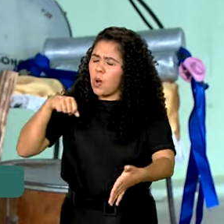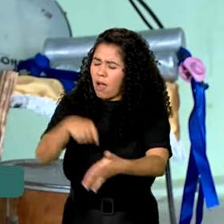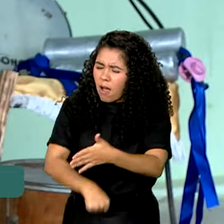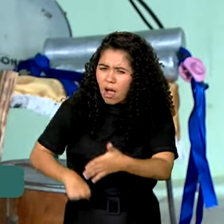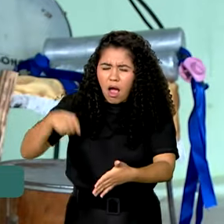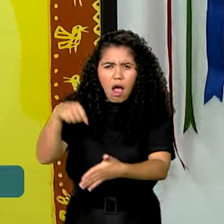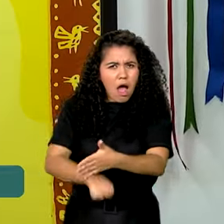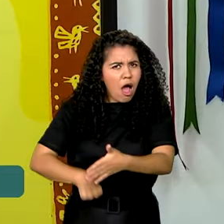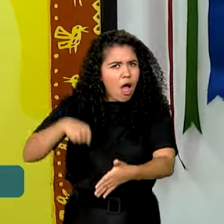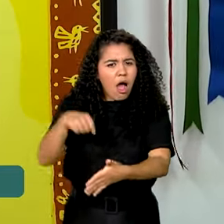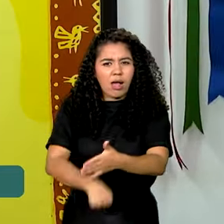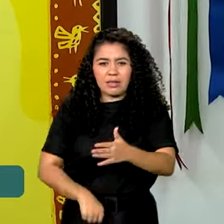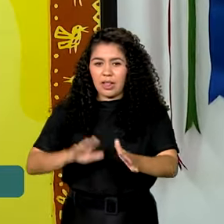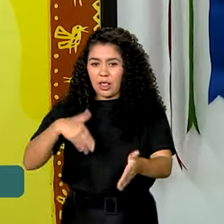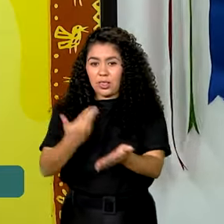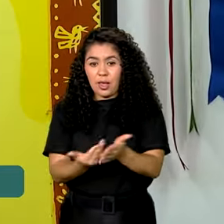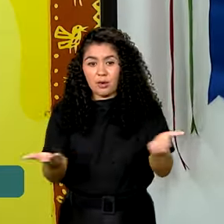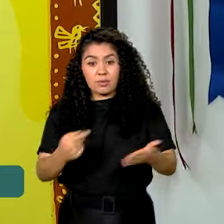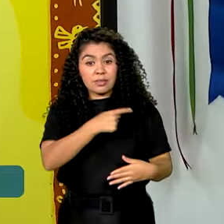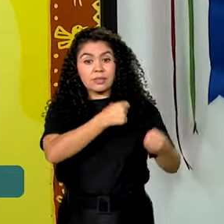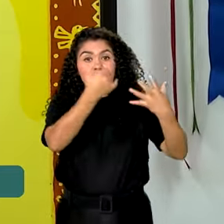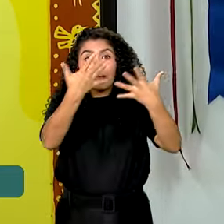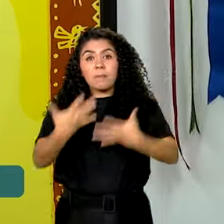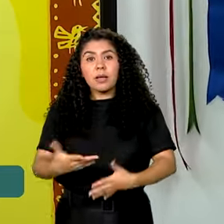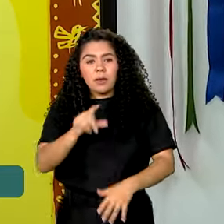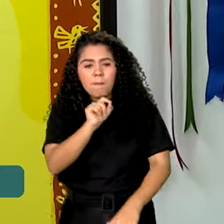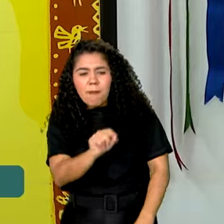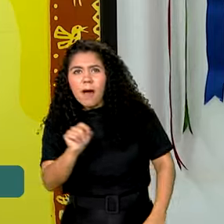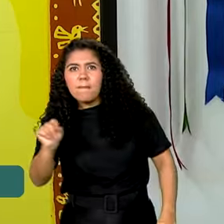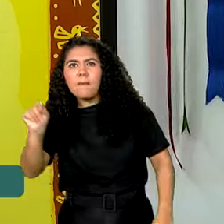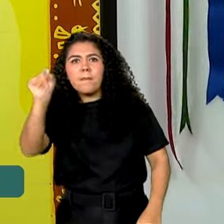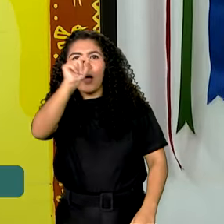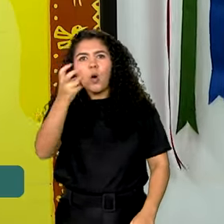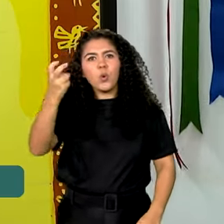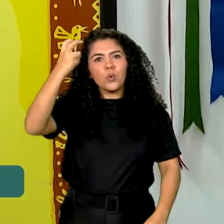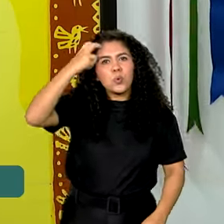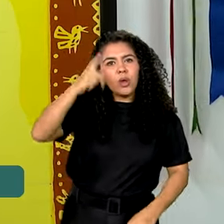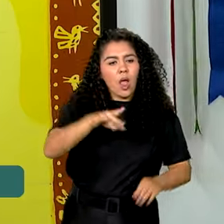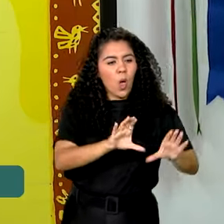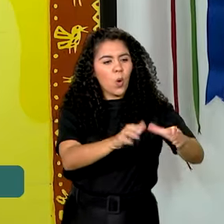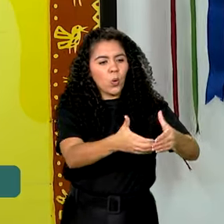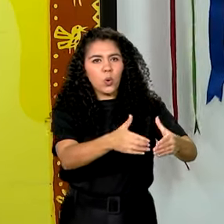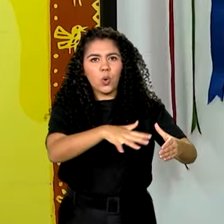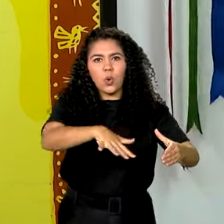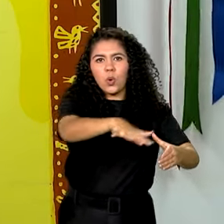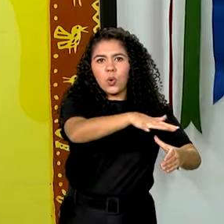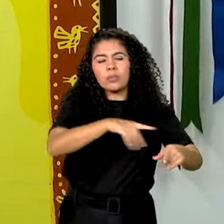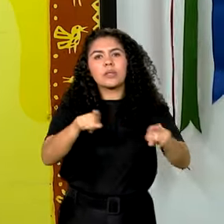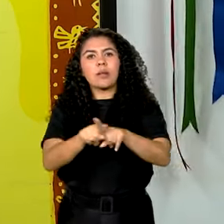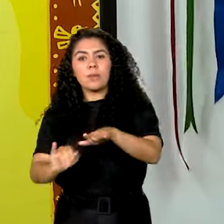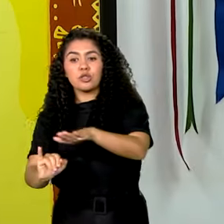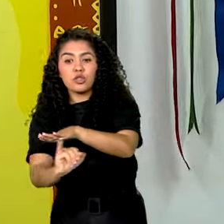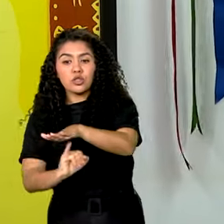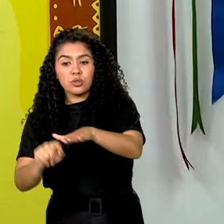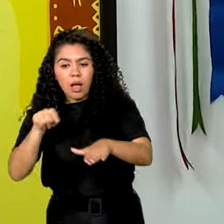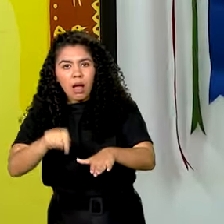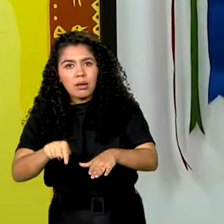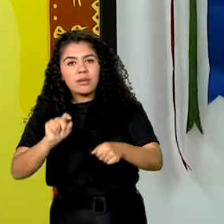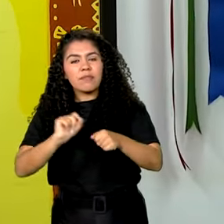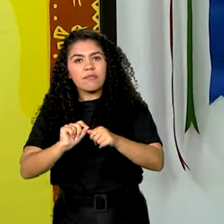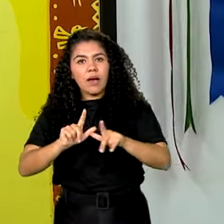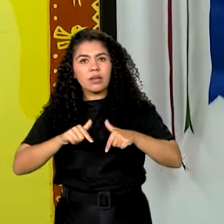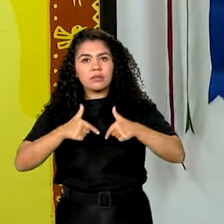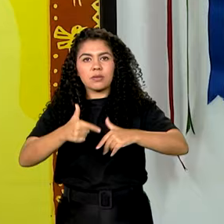Até hoje. O ponto de cultura é o grupo coletivo, ou uma instituição, que faz uma prática de